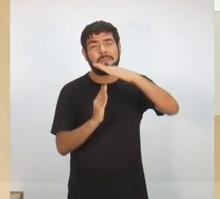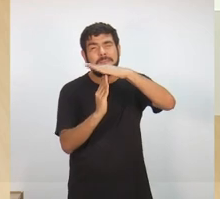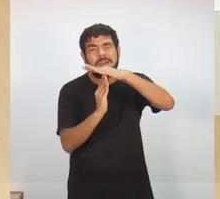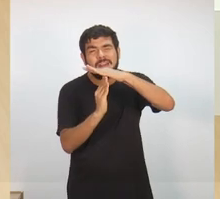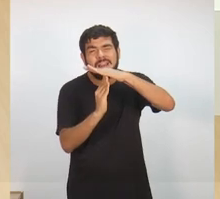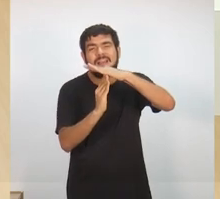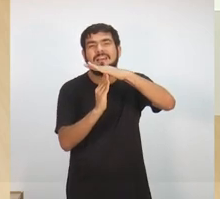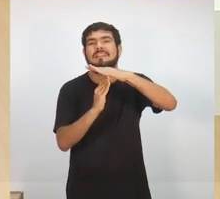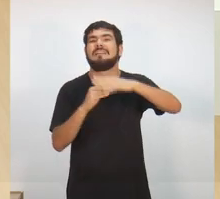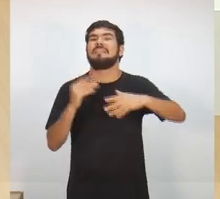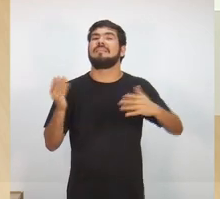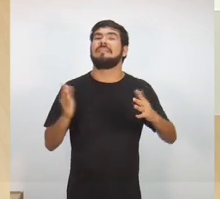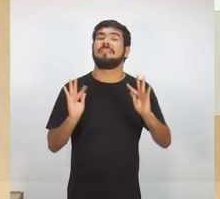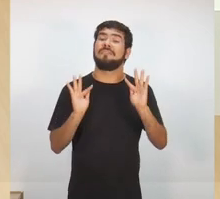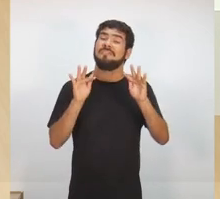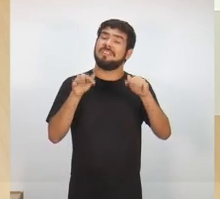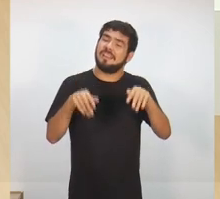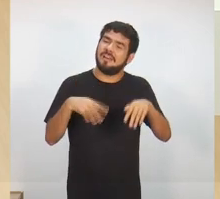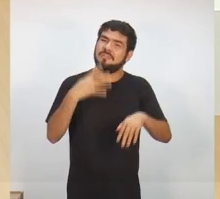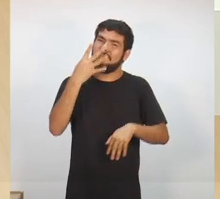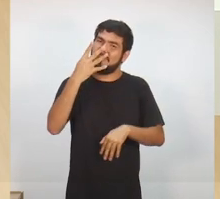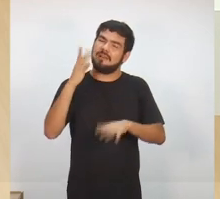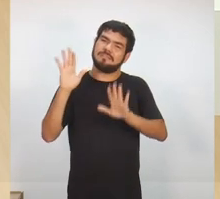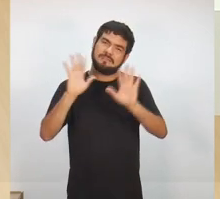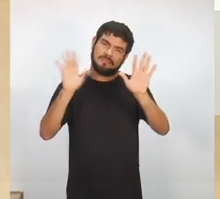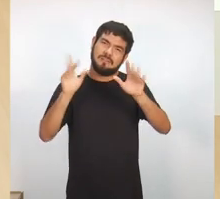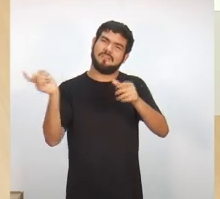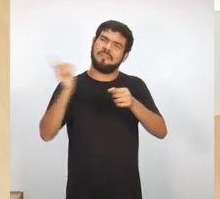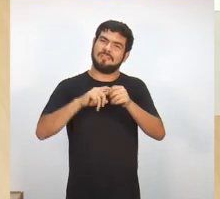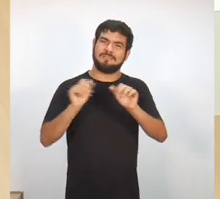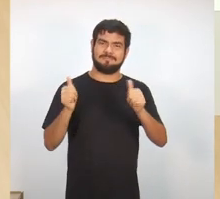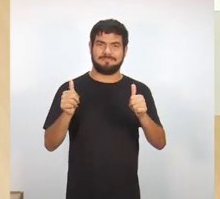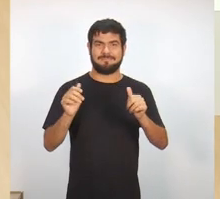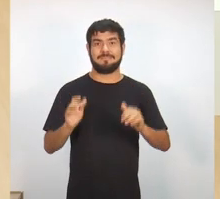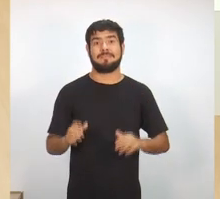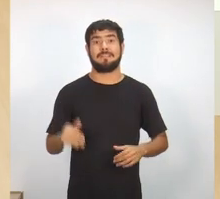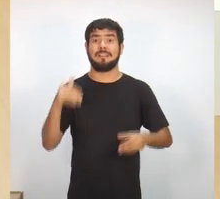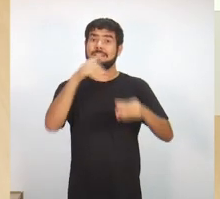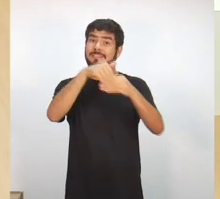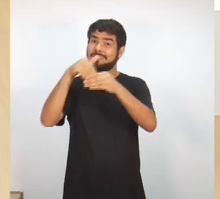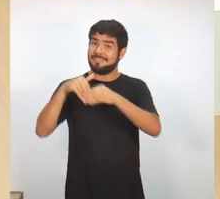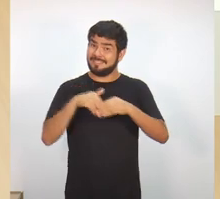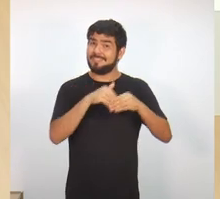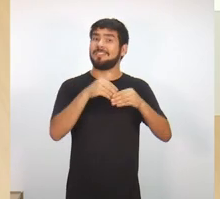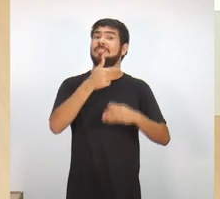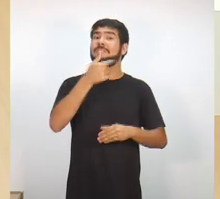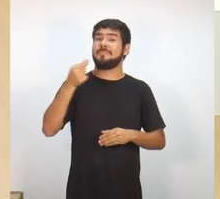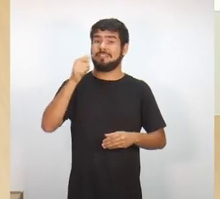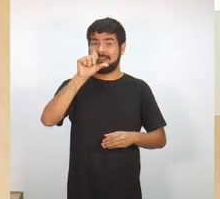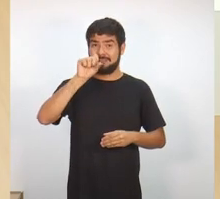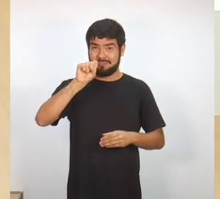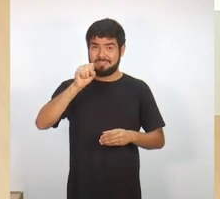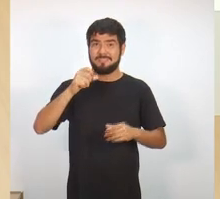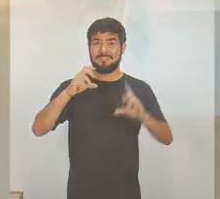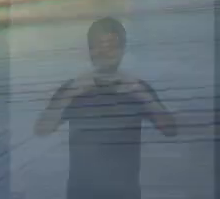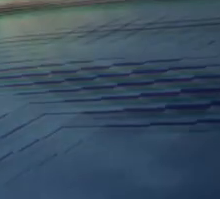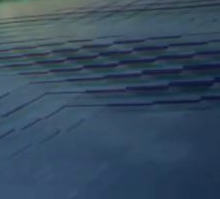eles se preparem para as considerações finais do último bloco. A gente volta já já. Eleições, TV e Tempo 2018. Transcrição